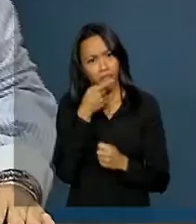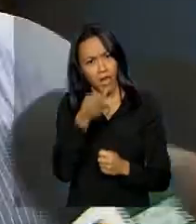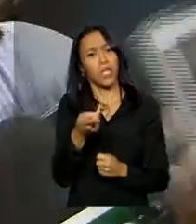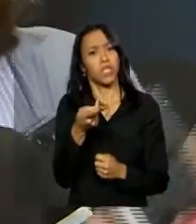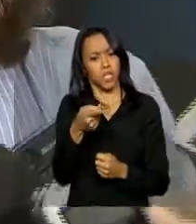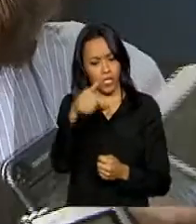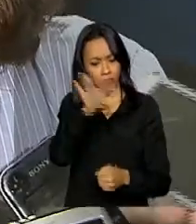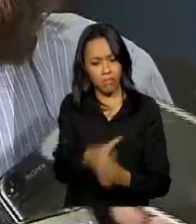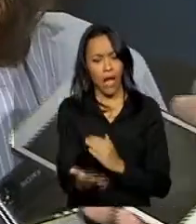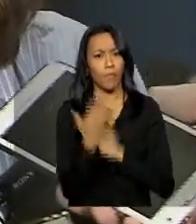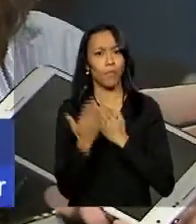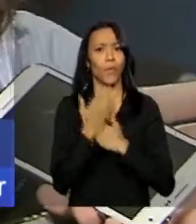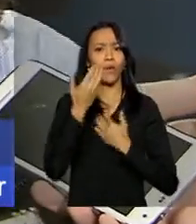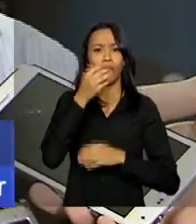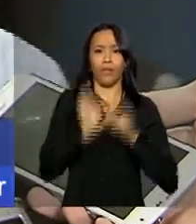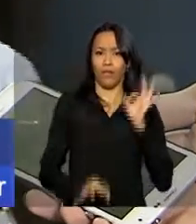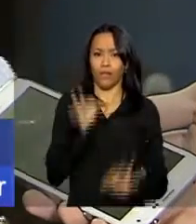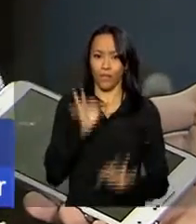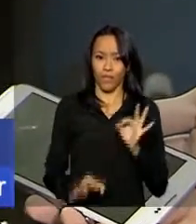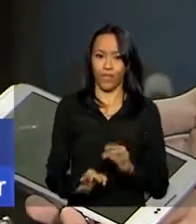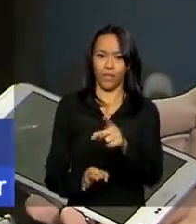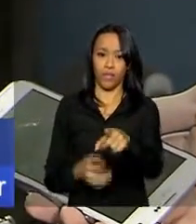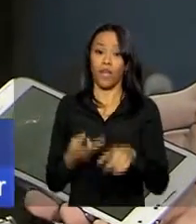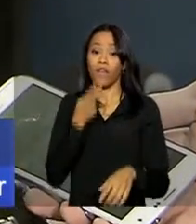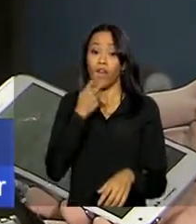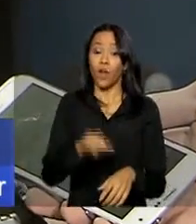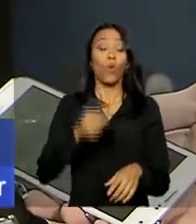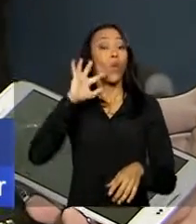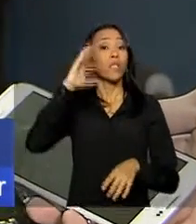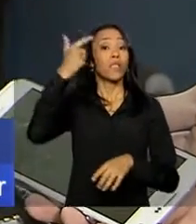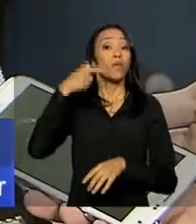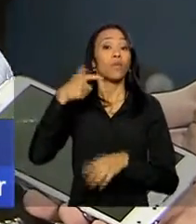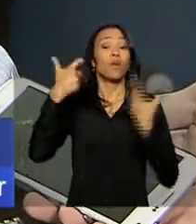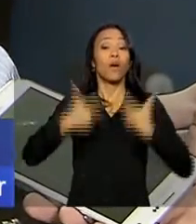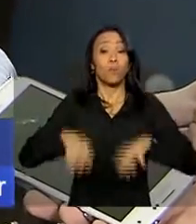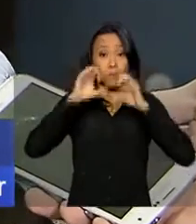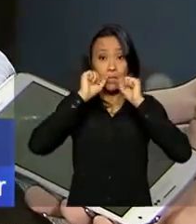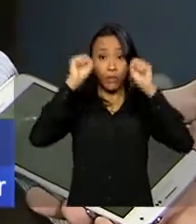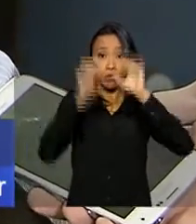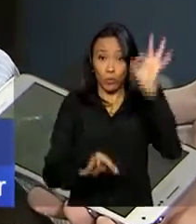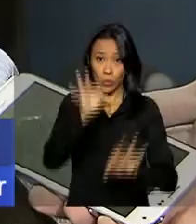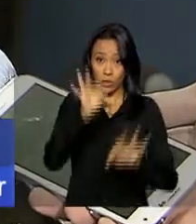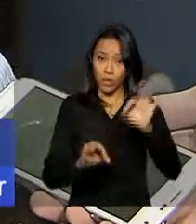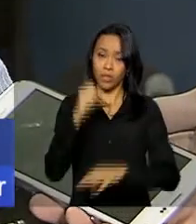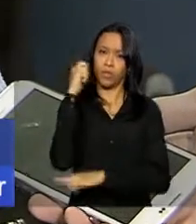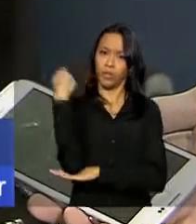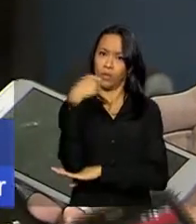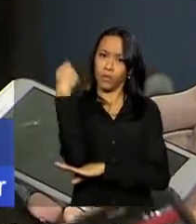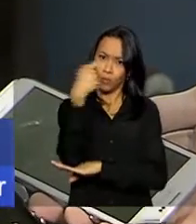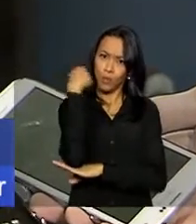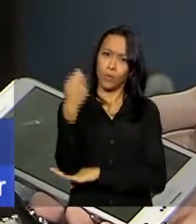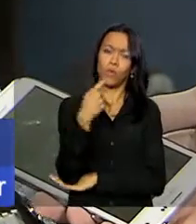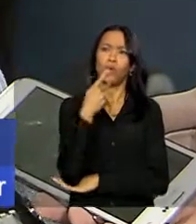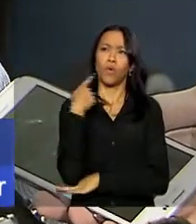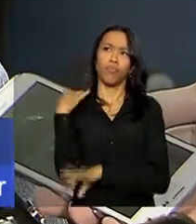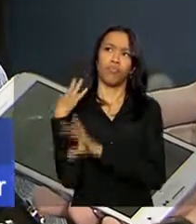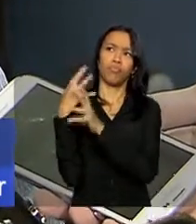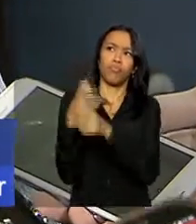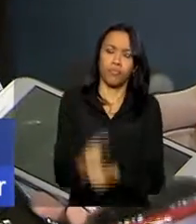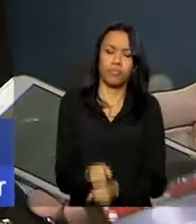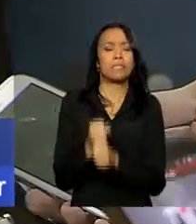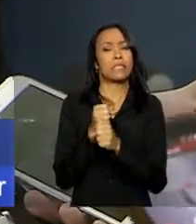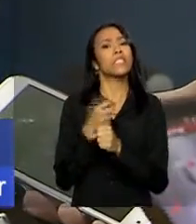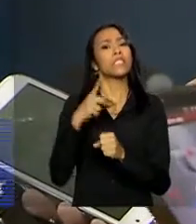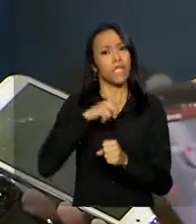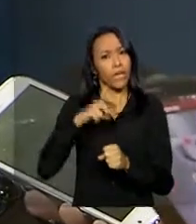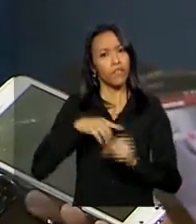justiça. Nós temos um resultado do Tribunal de Justiça do Rio Grande do Sul, de que pela primeira vez nos últimos anos, eles tiveram uma